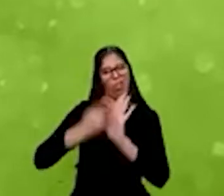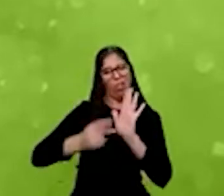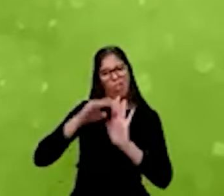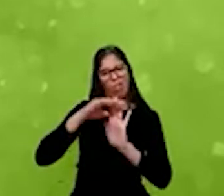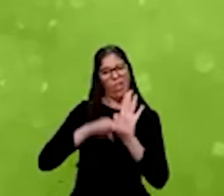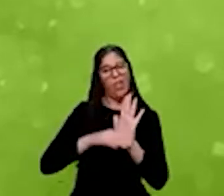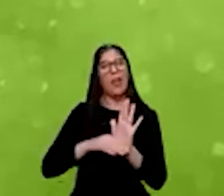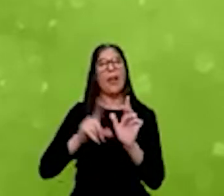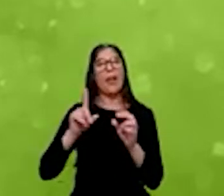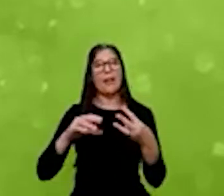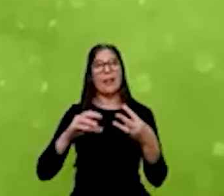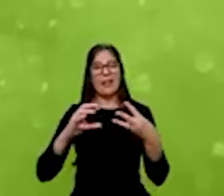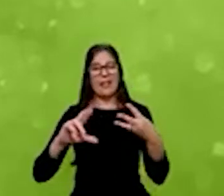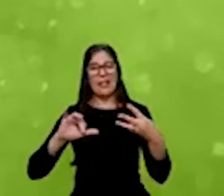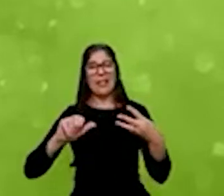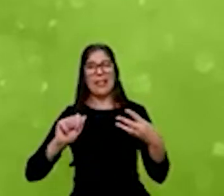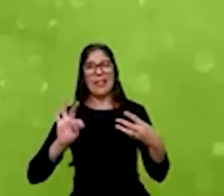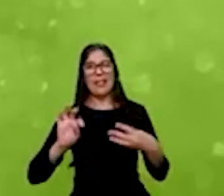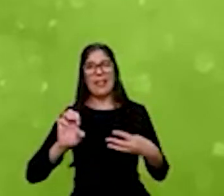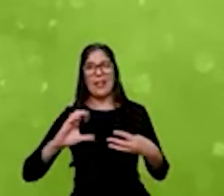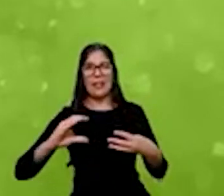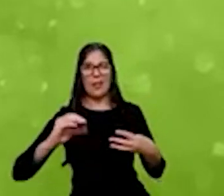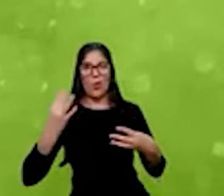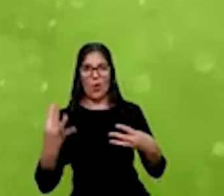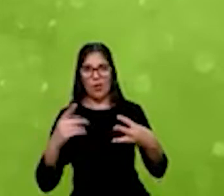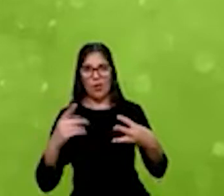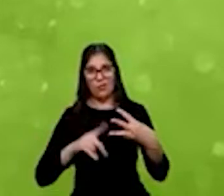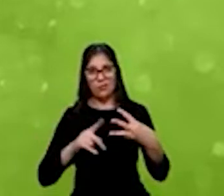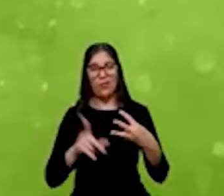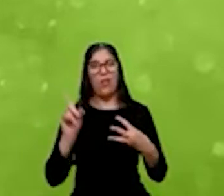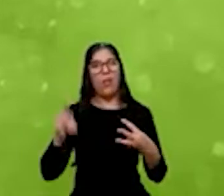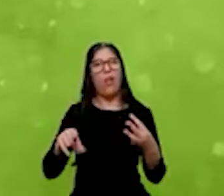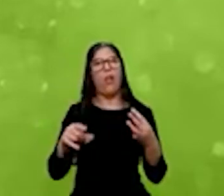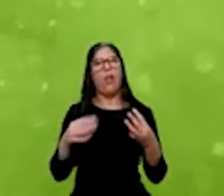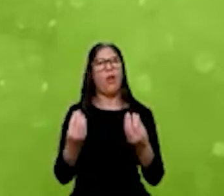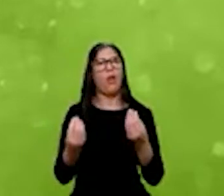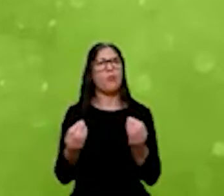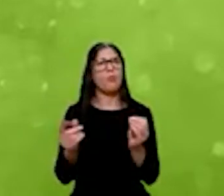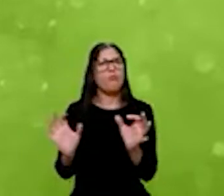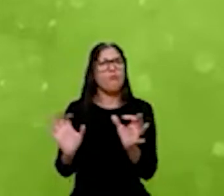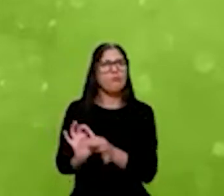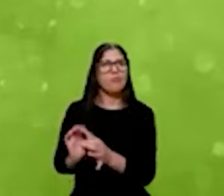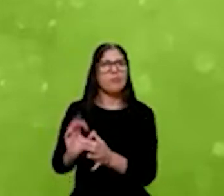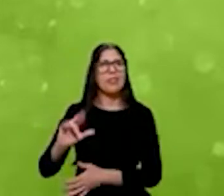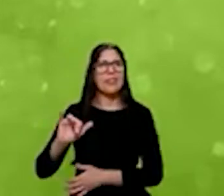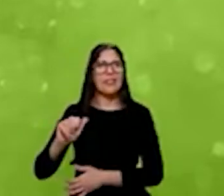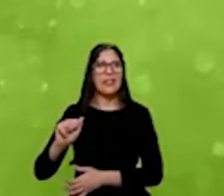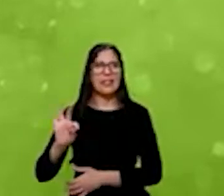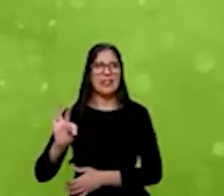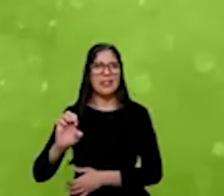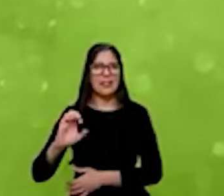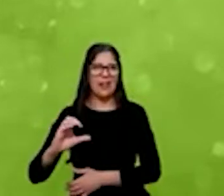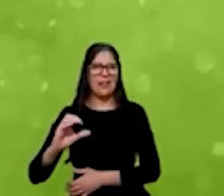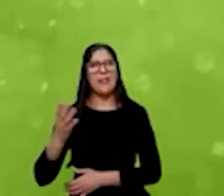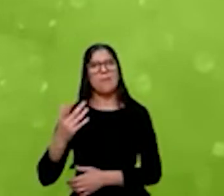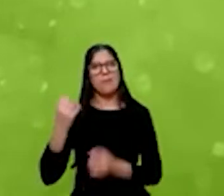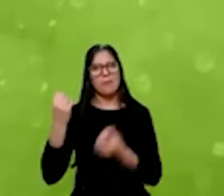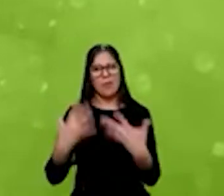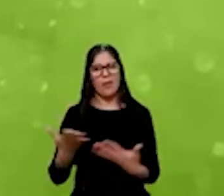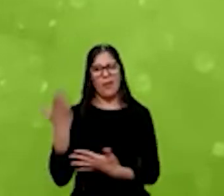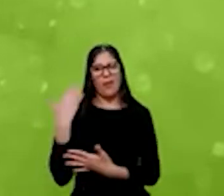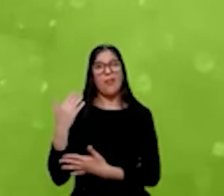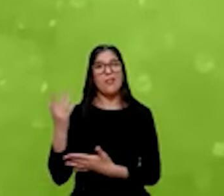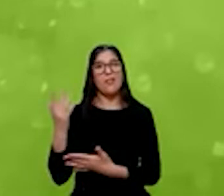4, seguindo toda aquela série de fundos do Criatec que comentei anteriormente. Então, a gente já está na quarta edição